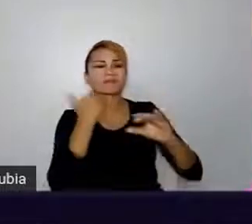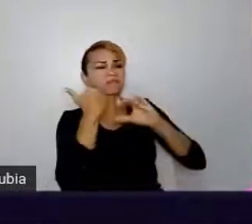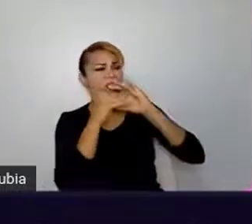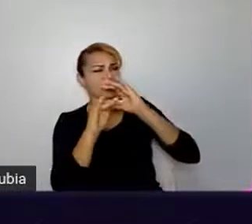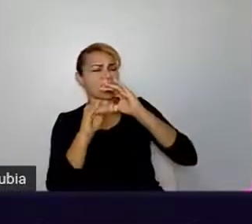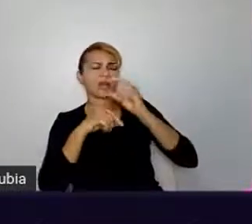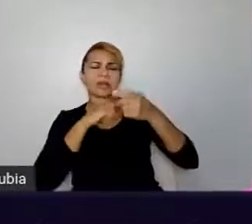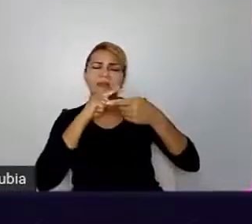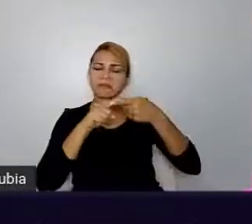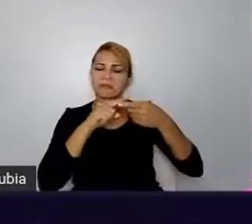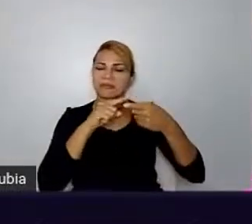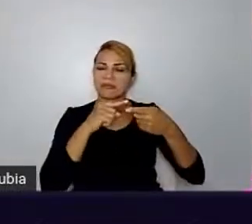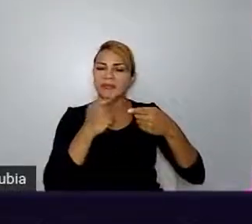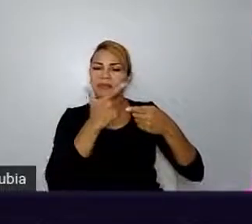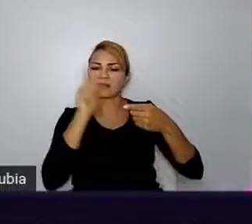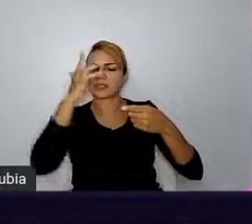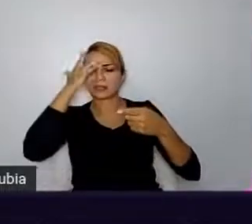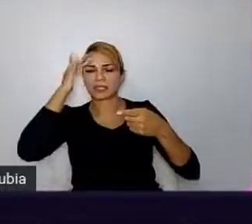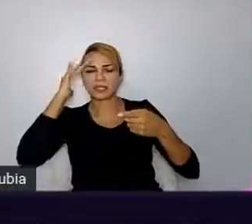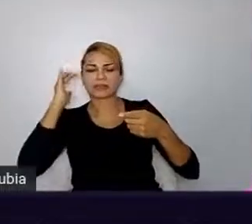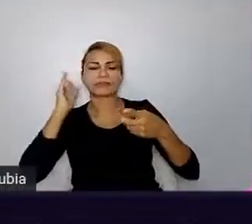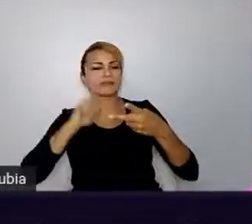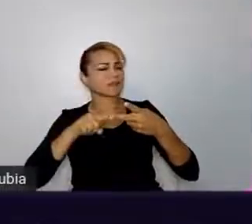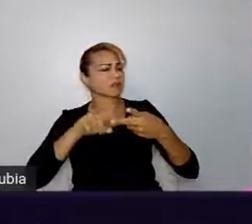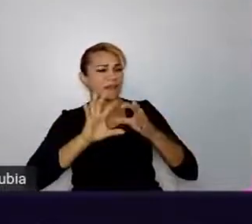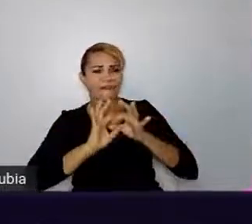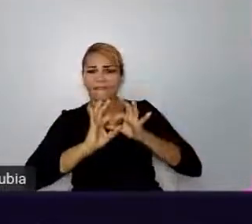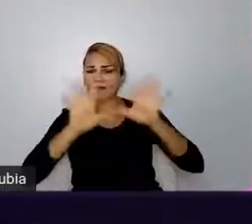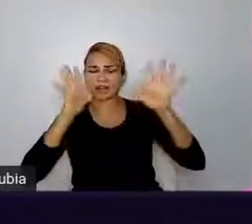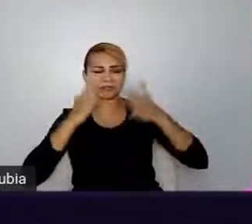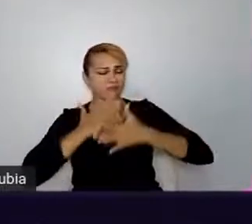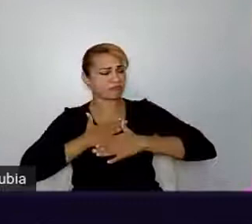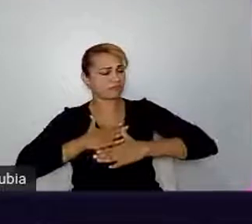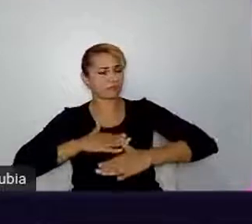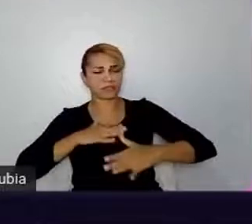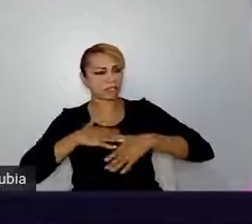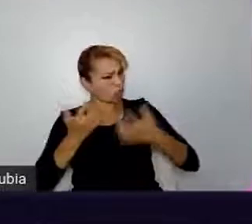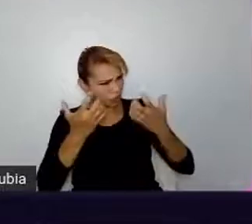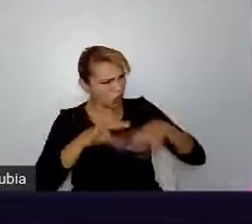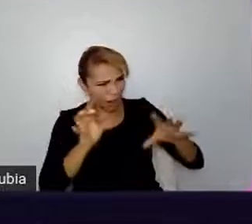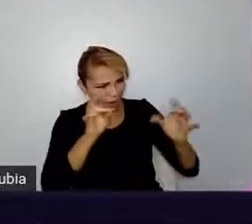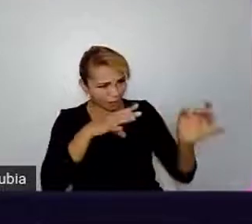fica à vontade se você não quiser me dar esse feedback.